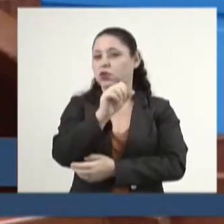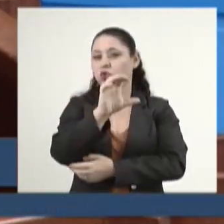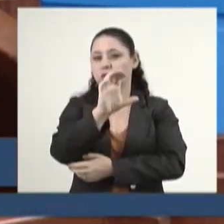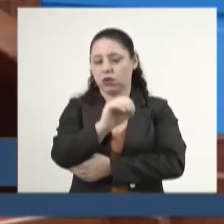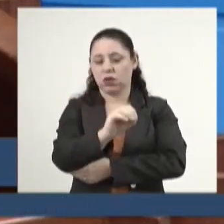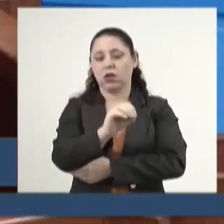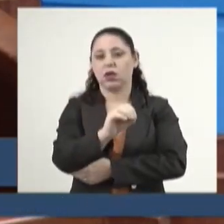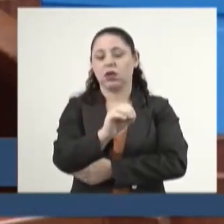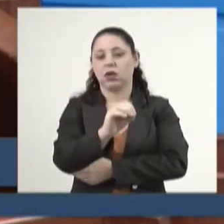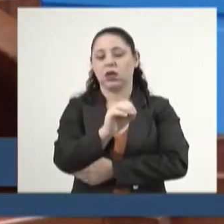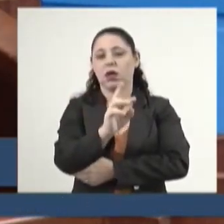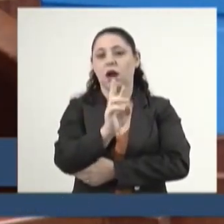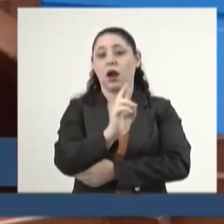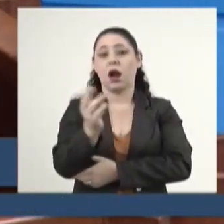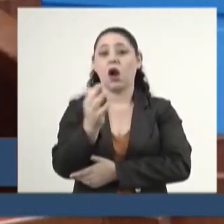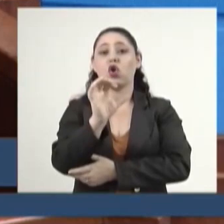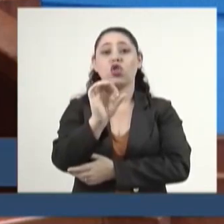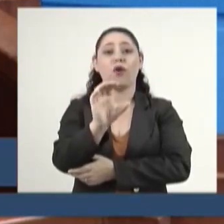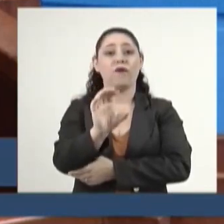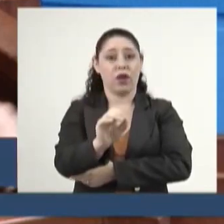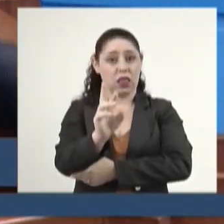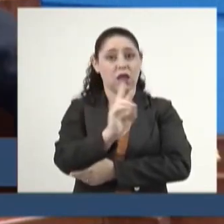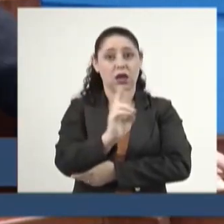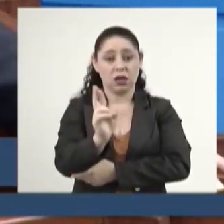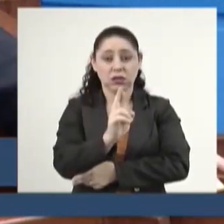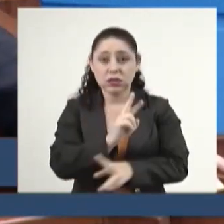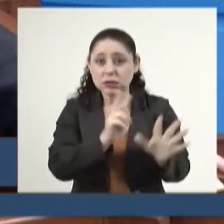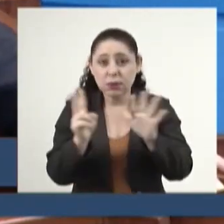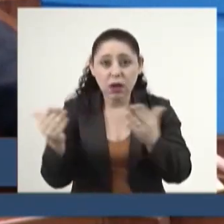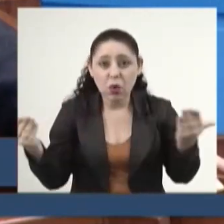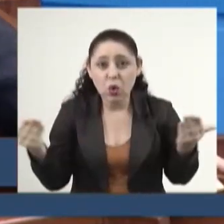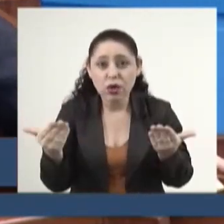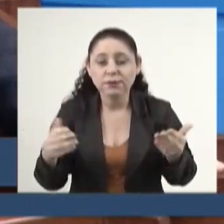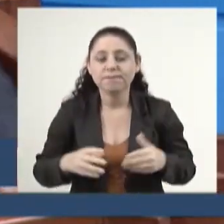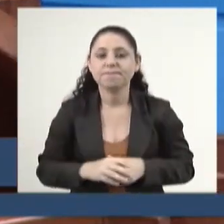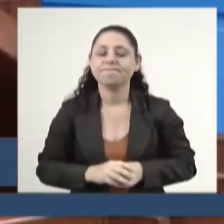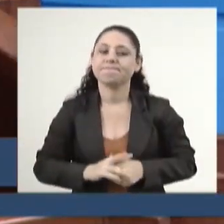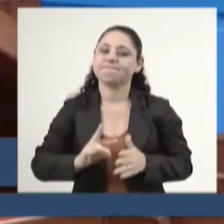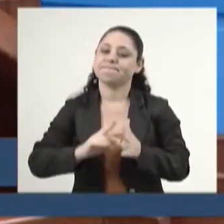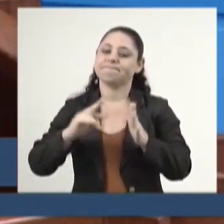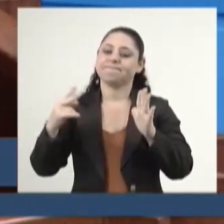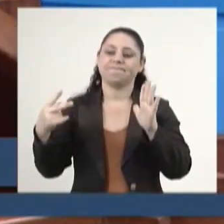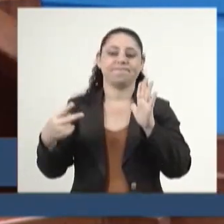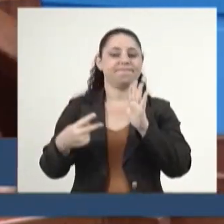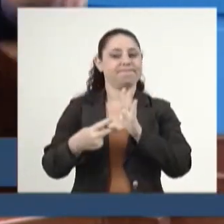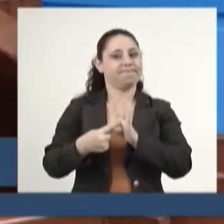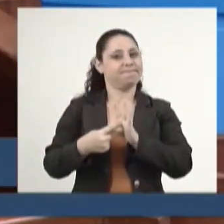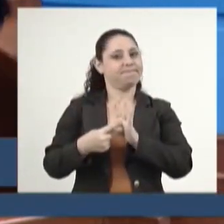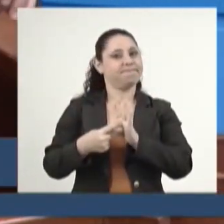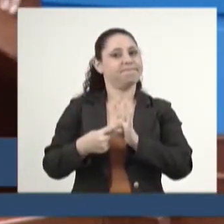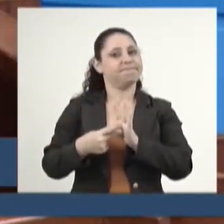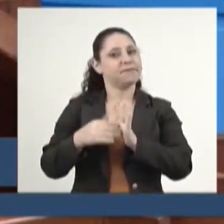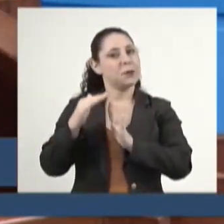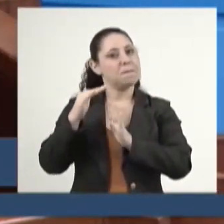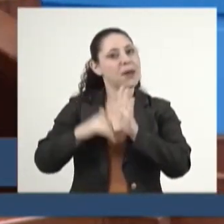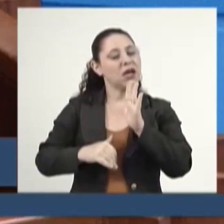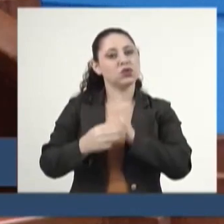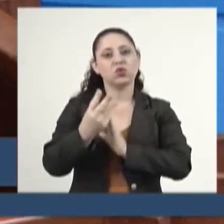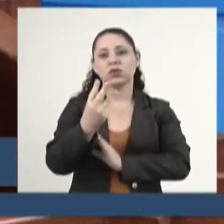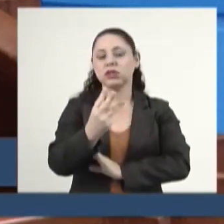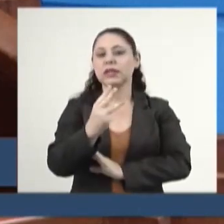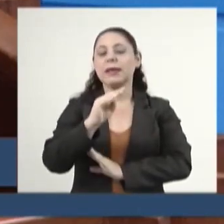reais, agora, 90 reais essa semana, isso significa cerca de menos